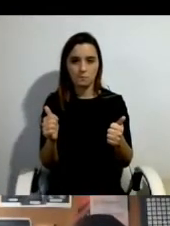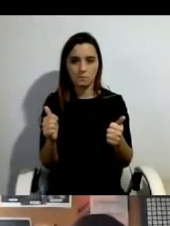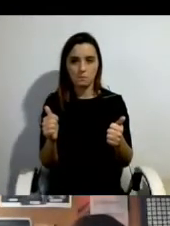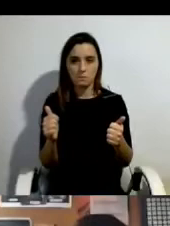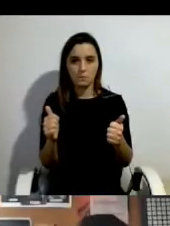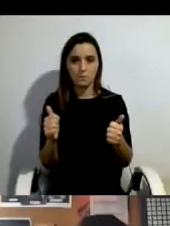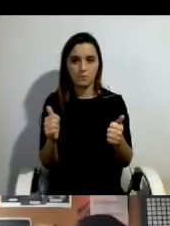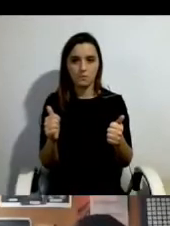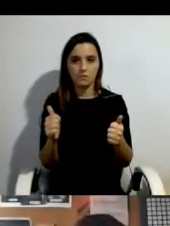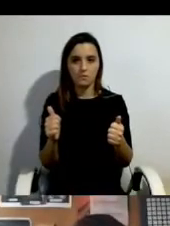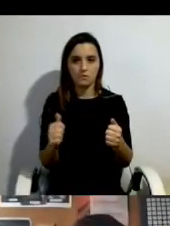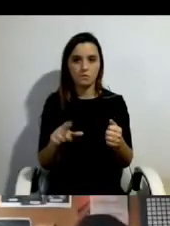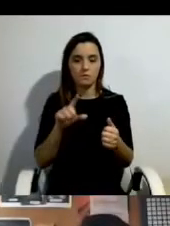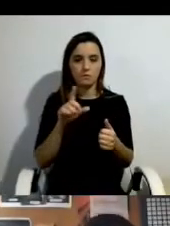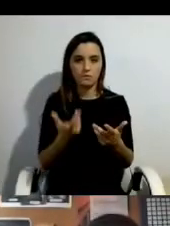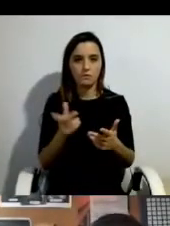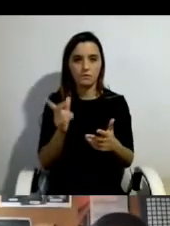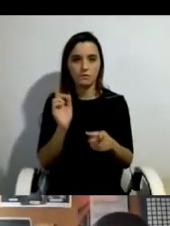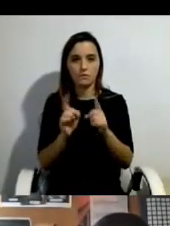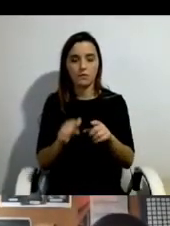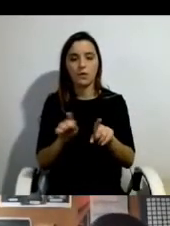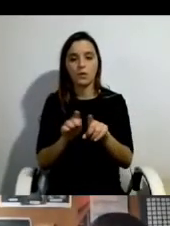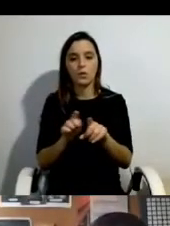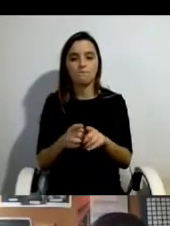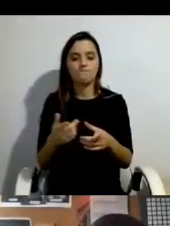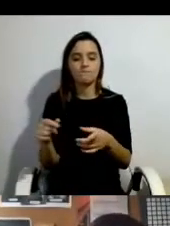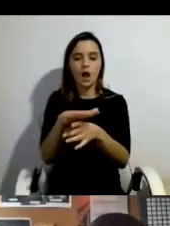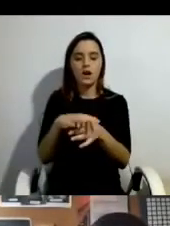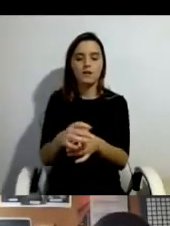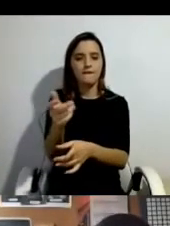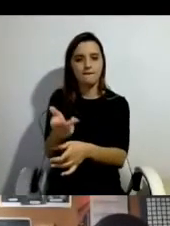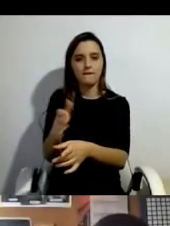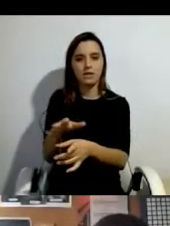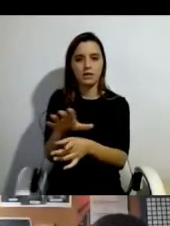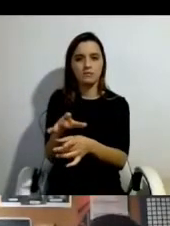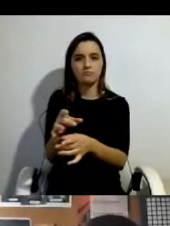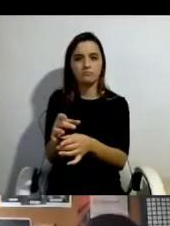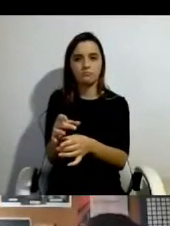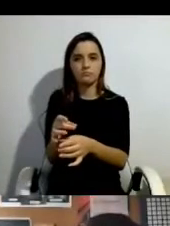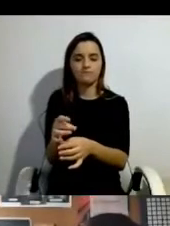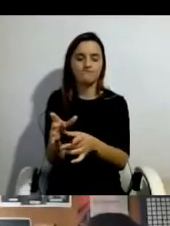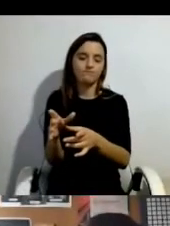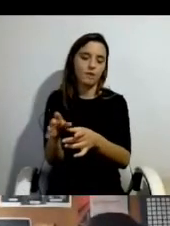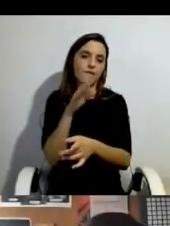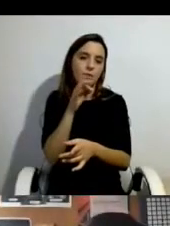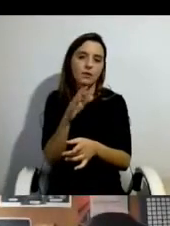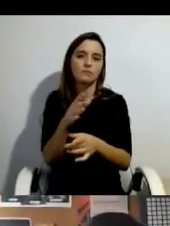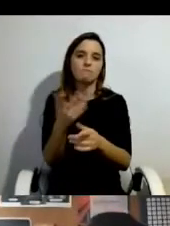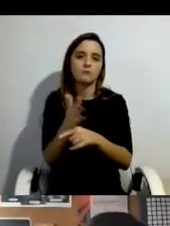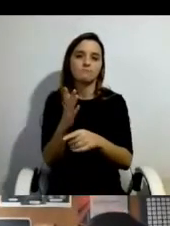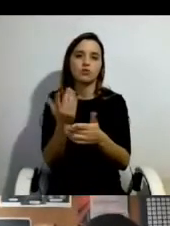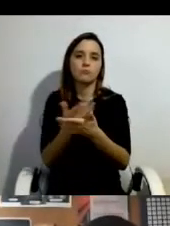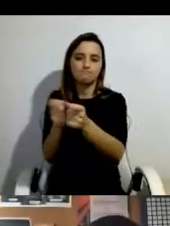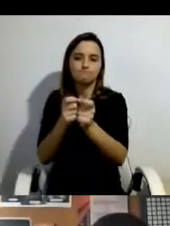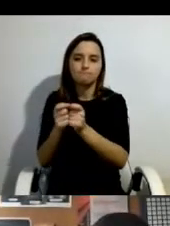muito largos e, portanto, estão confinadas a sítulos muito restritos, nomeadamente ao sítulo da família. E este é mais, é um, este,